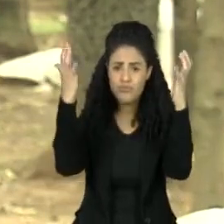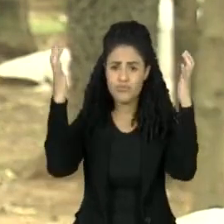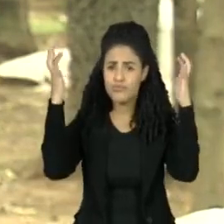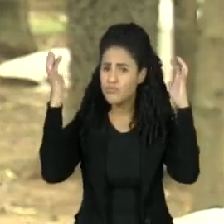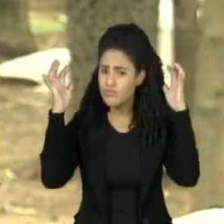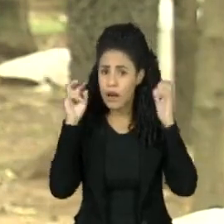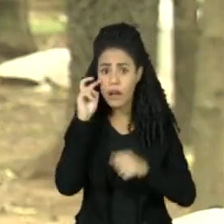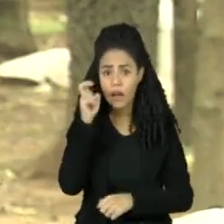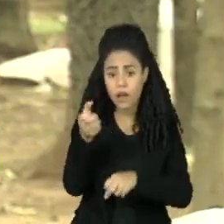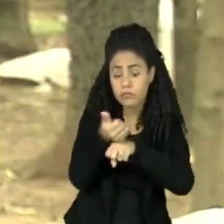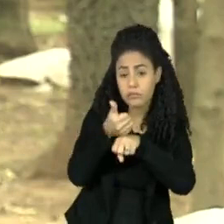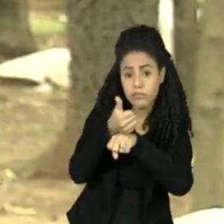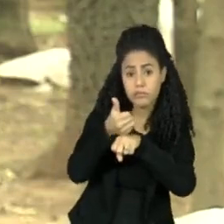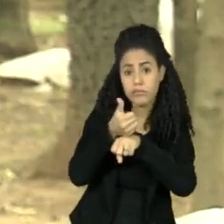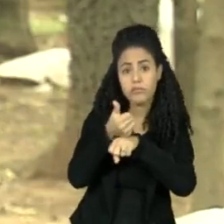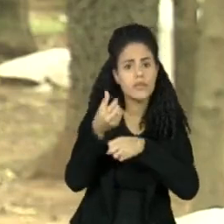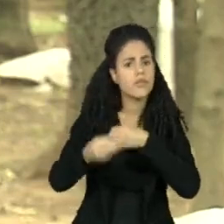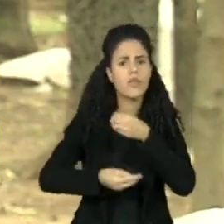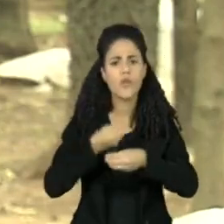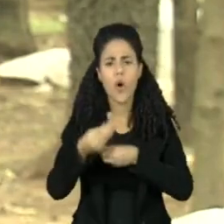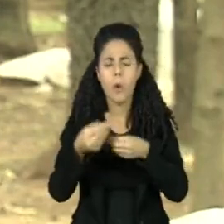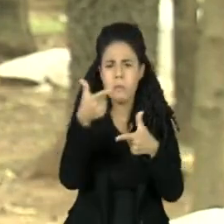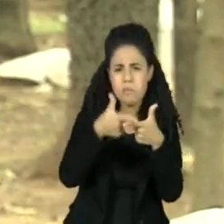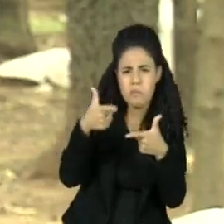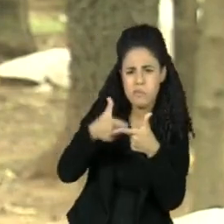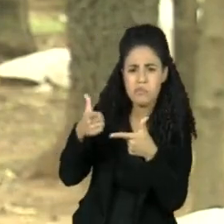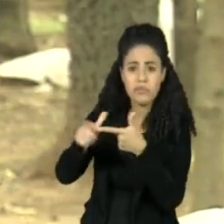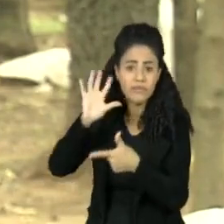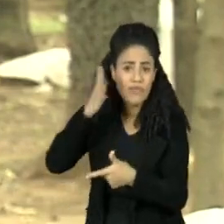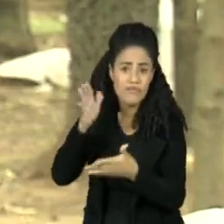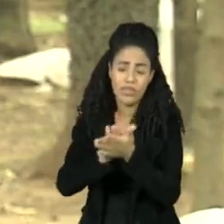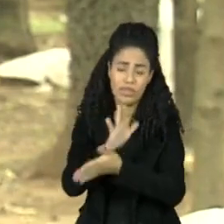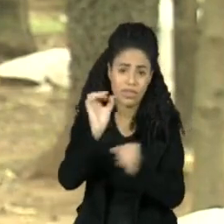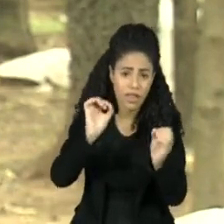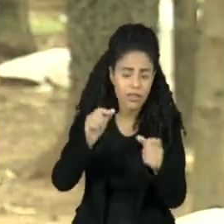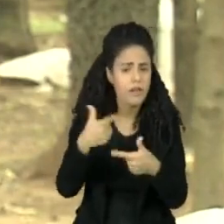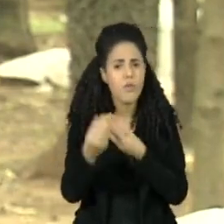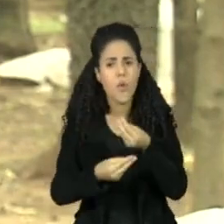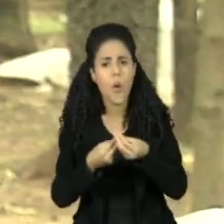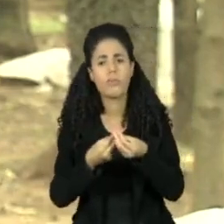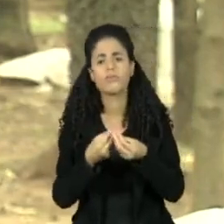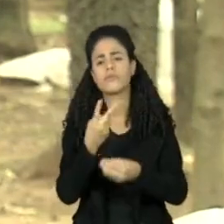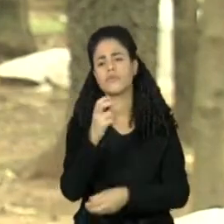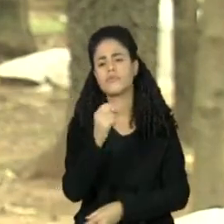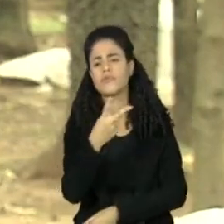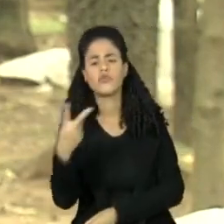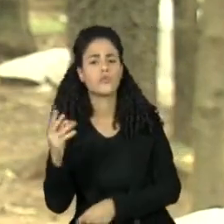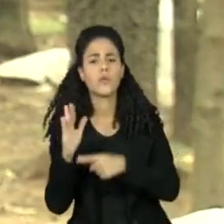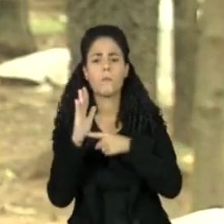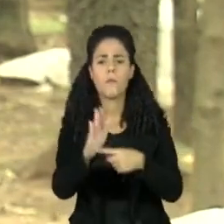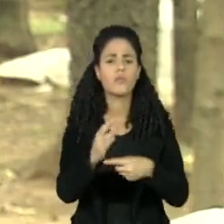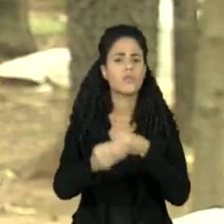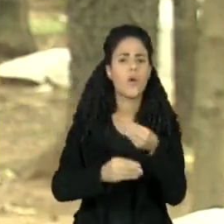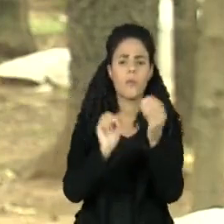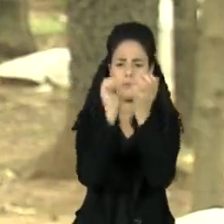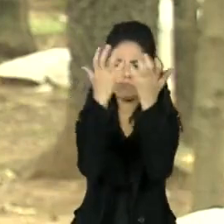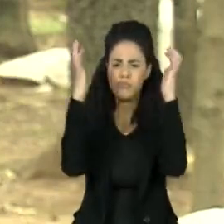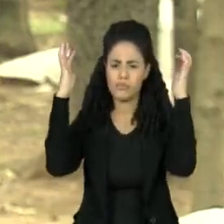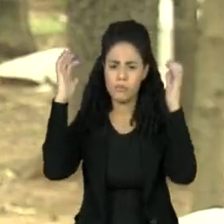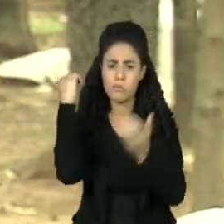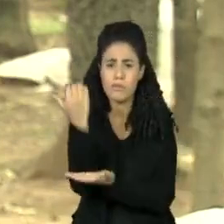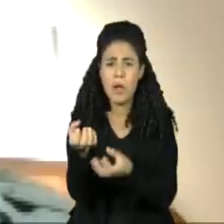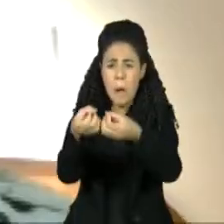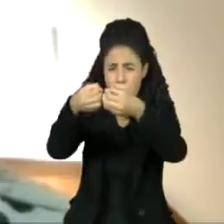apontam os especialistas. Sem atacar esses problemas, a tendência é de que os dados de 2022 mostrem que esse cenário só